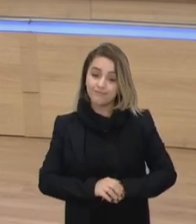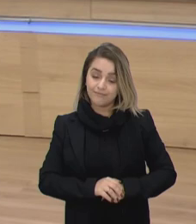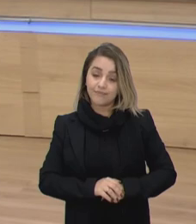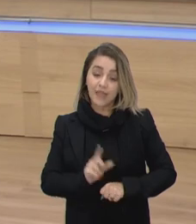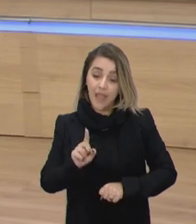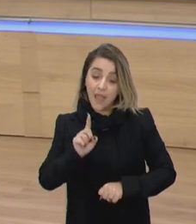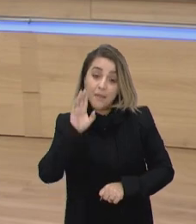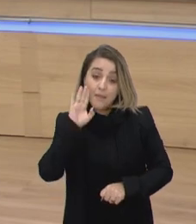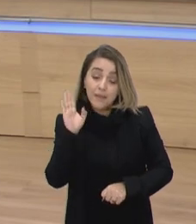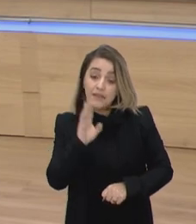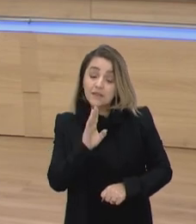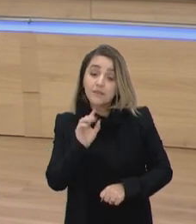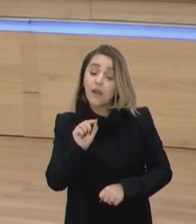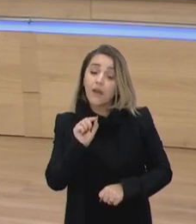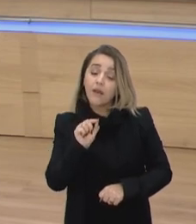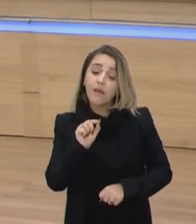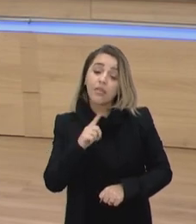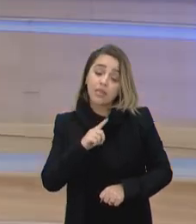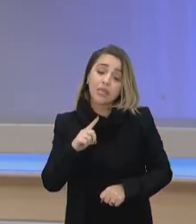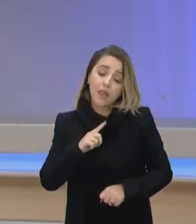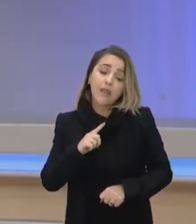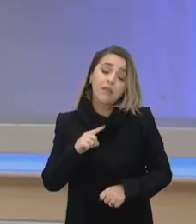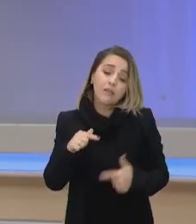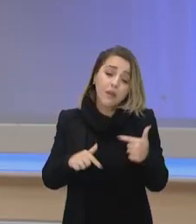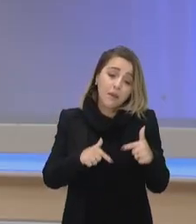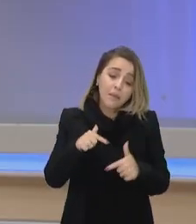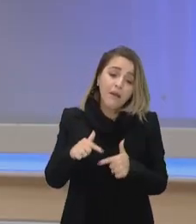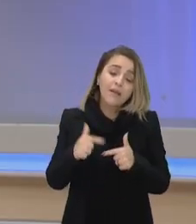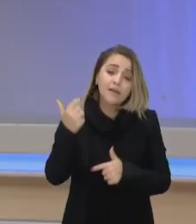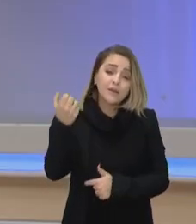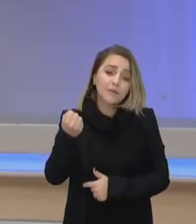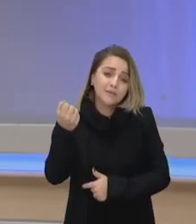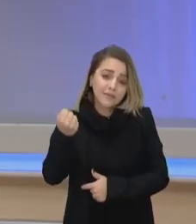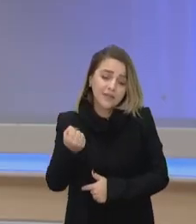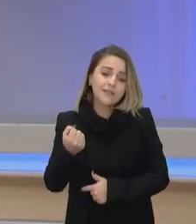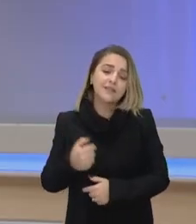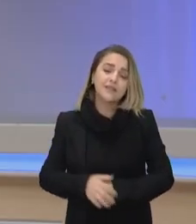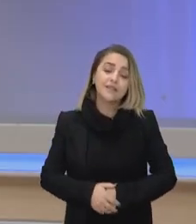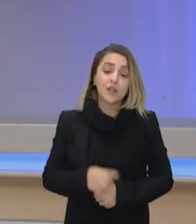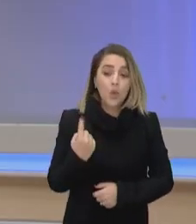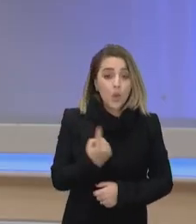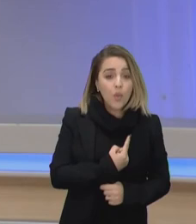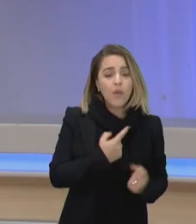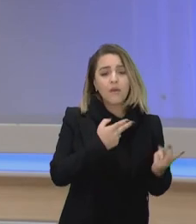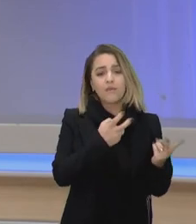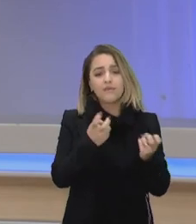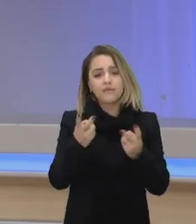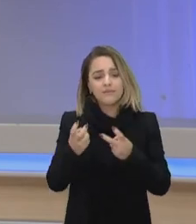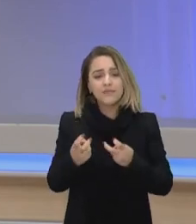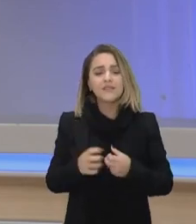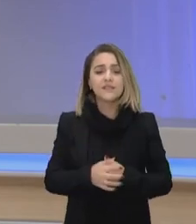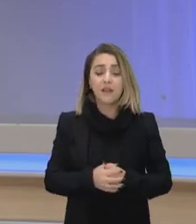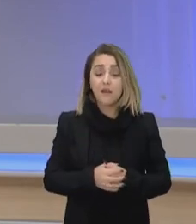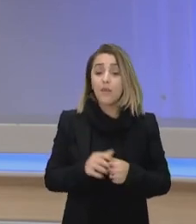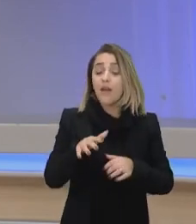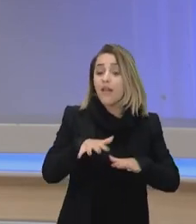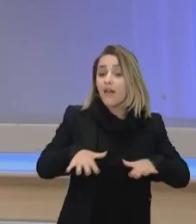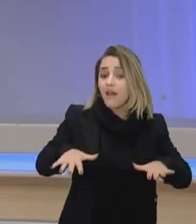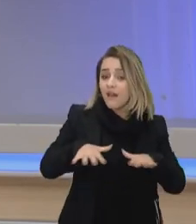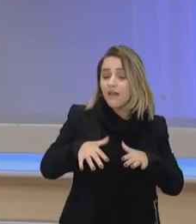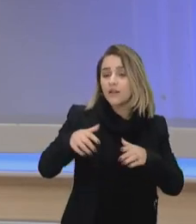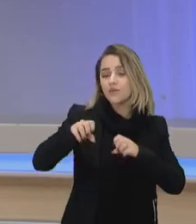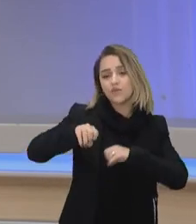prioritariamente ocupados por pessoas brancas nós vemos também que na educação